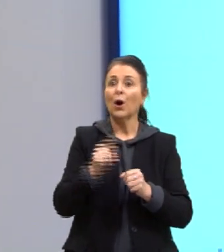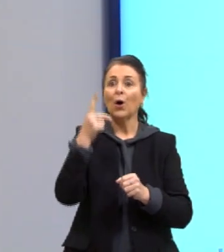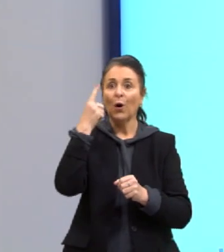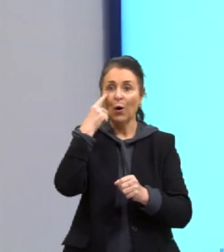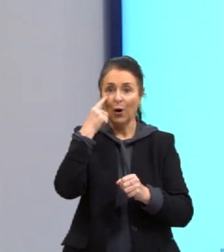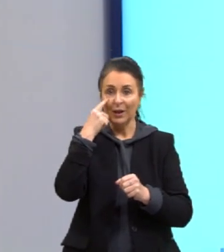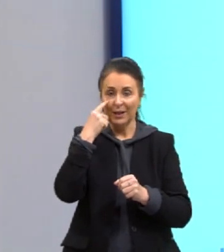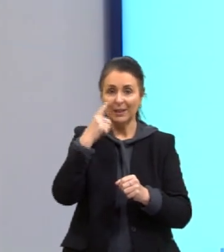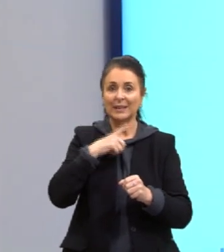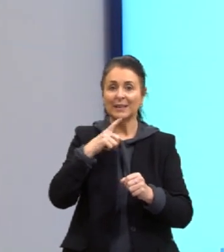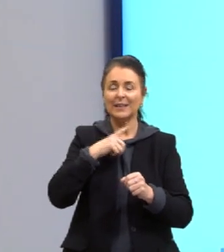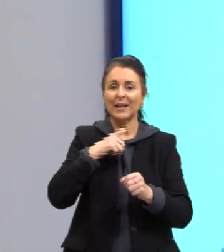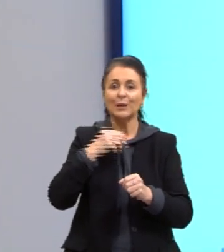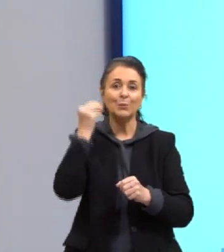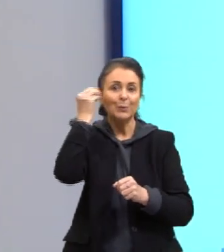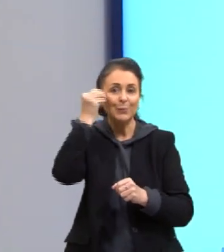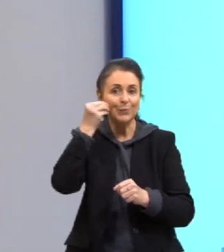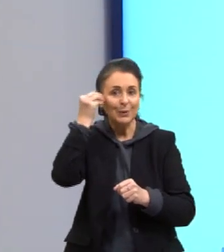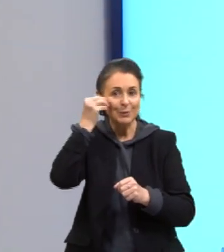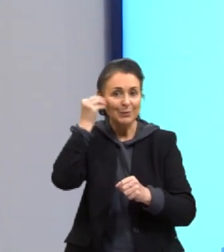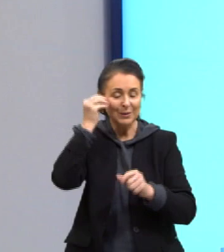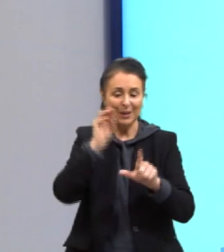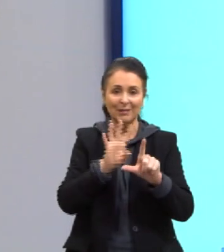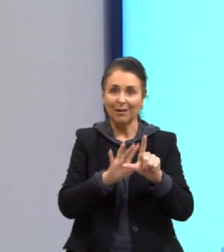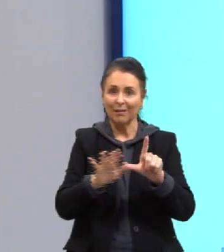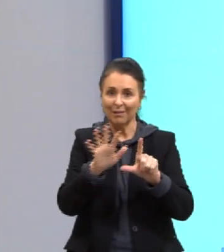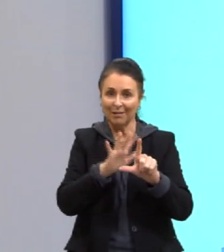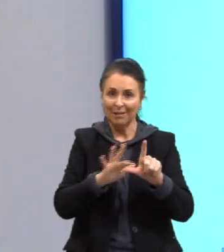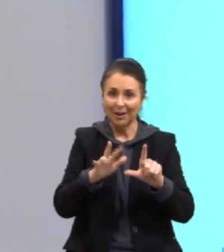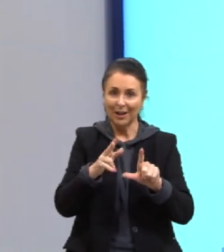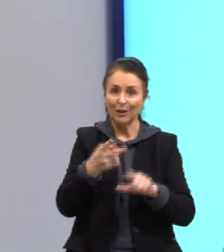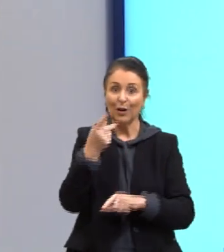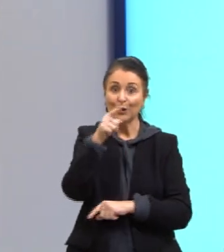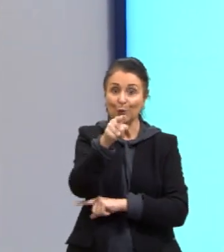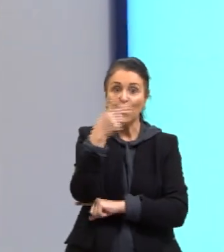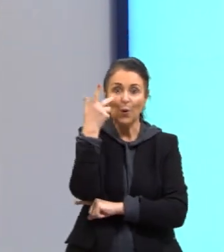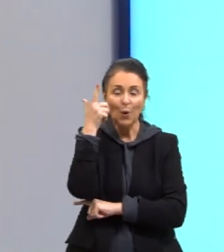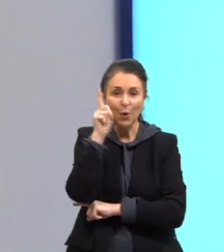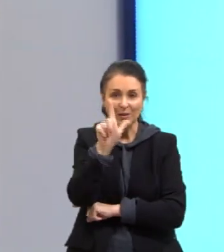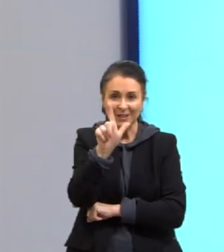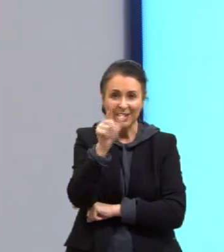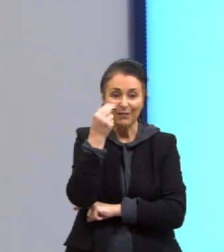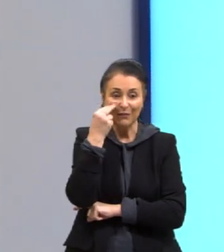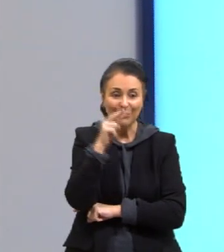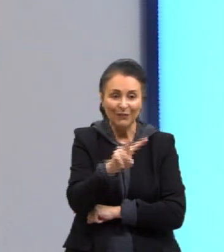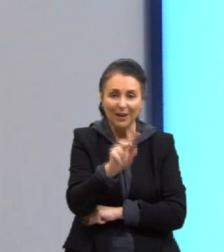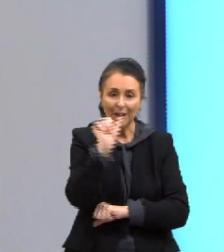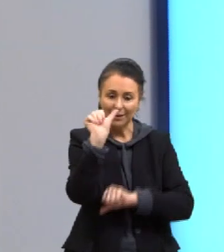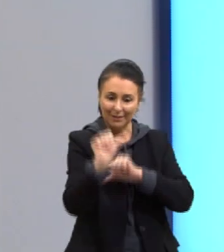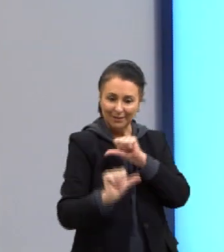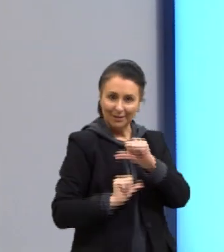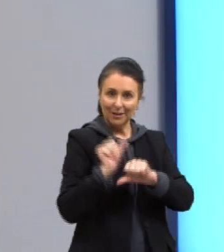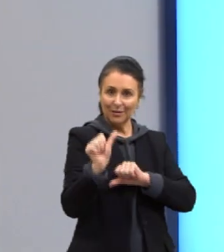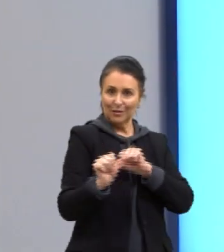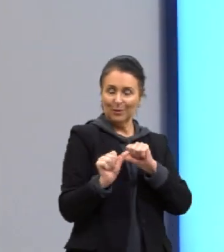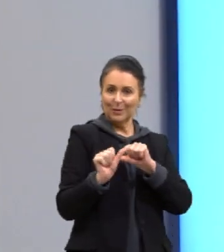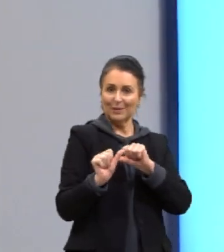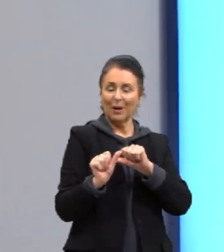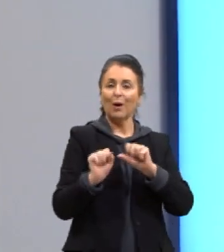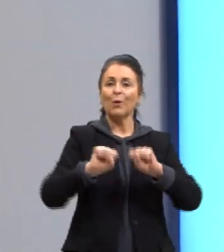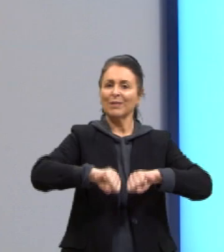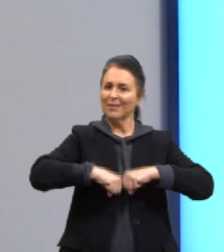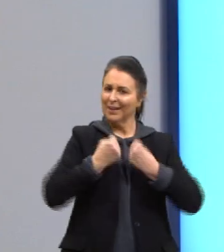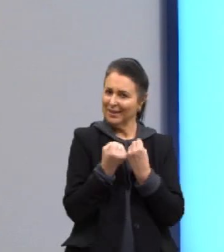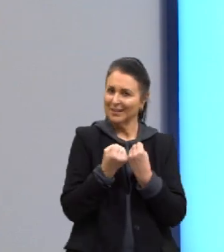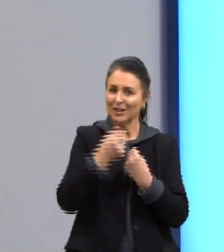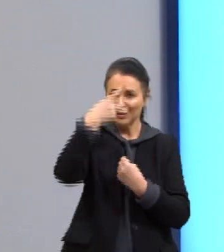simulador sobre o vocês conseguem visualizar. Então, a transformação da energia potencial. Aqui não vai